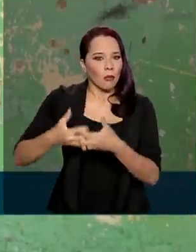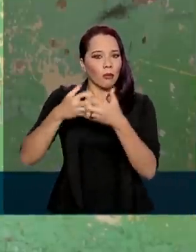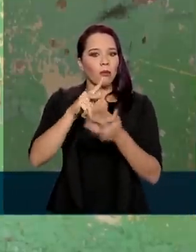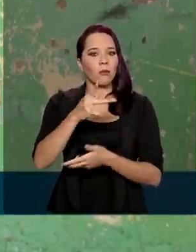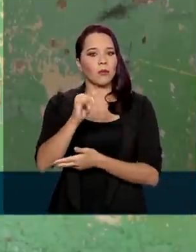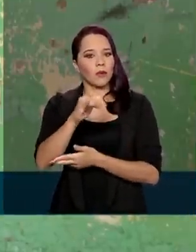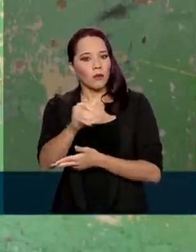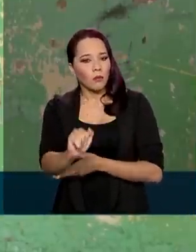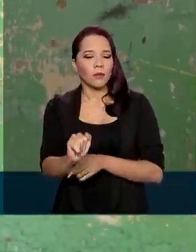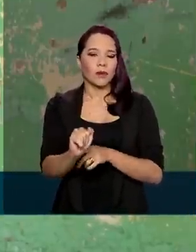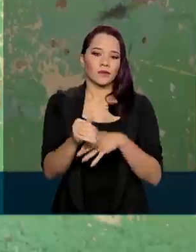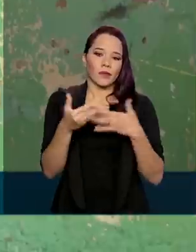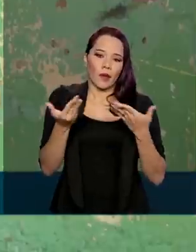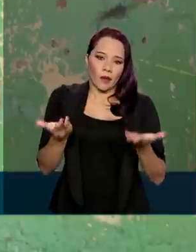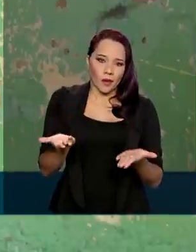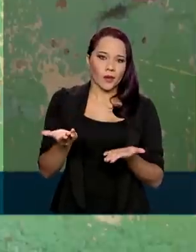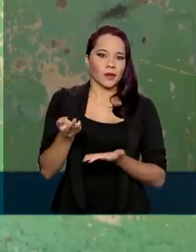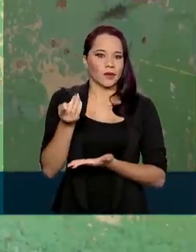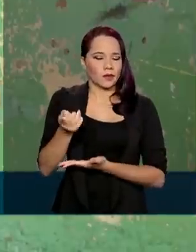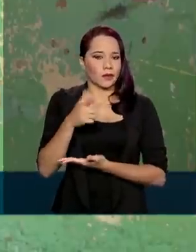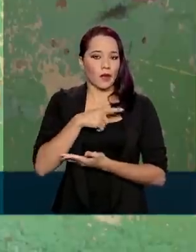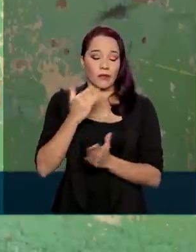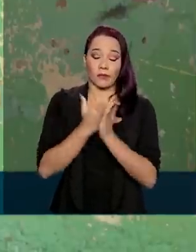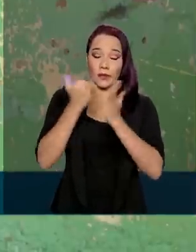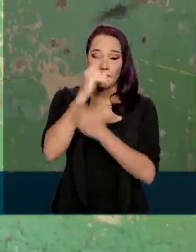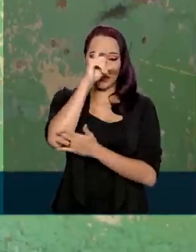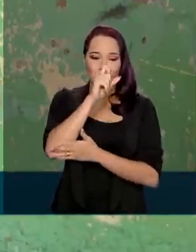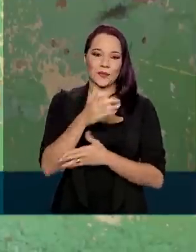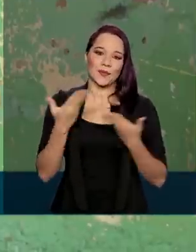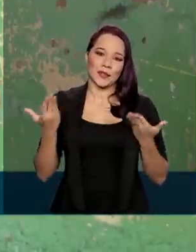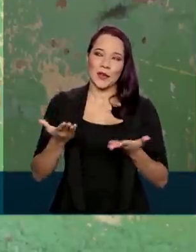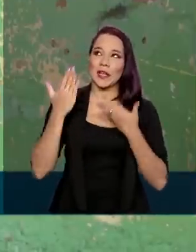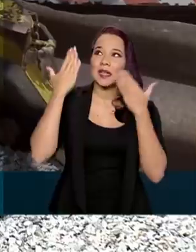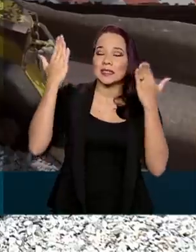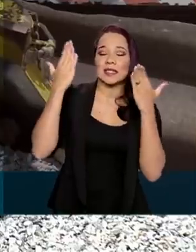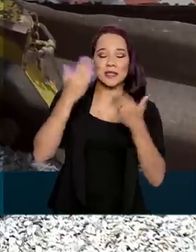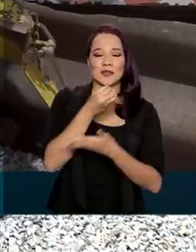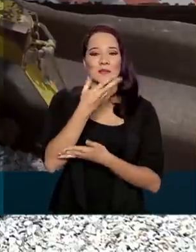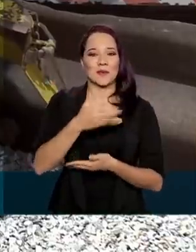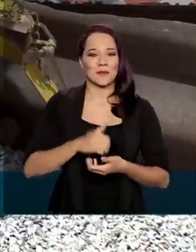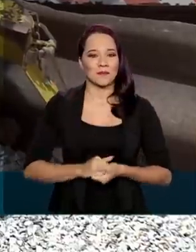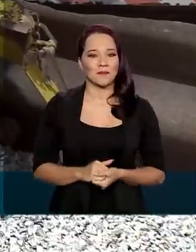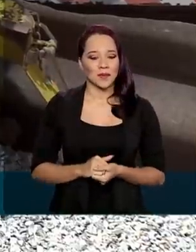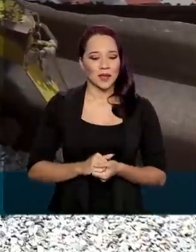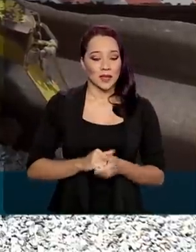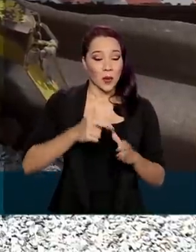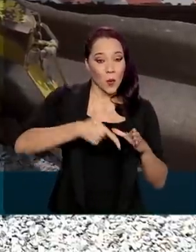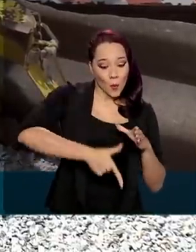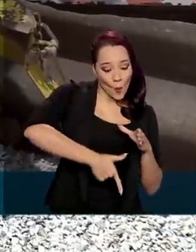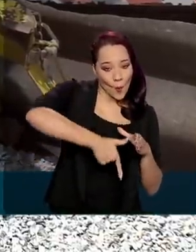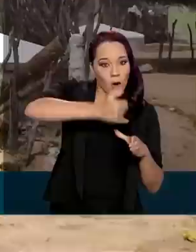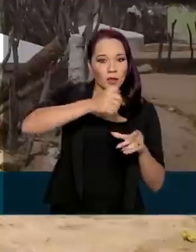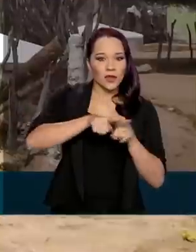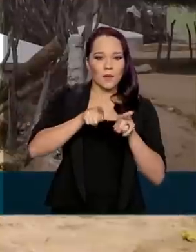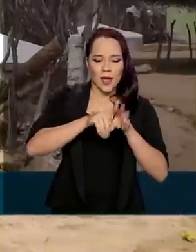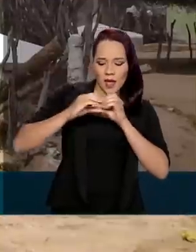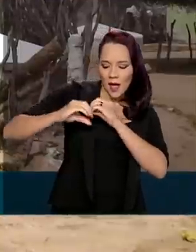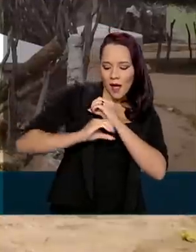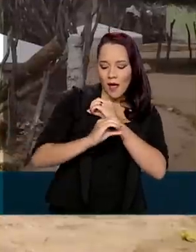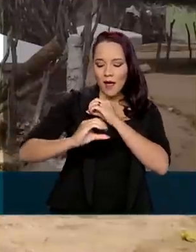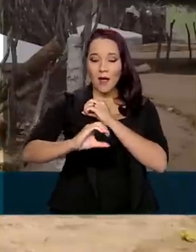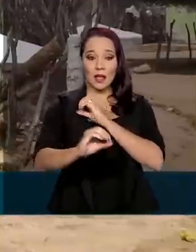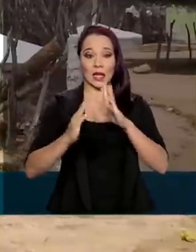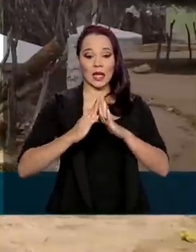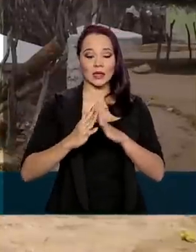Aí ficava mais apertado. Mas agora, graças a Deus, está bem. Com o poço e o encanamento nas casas, os